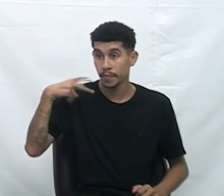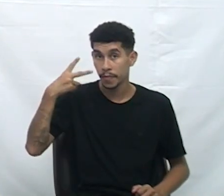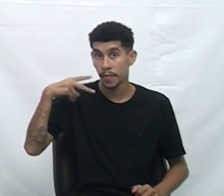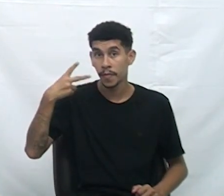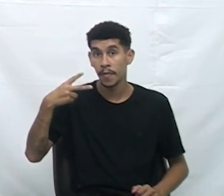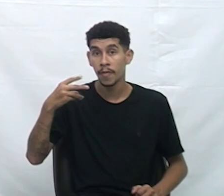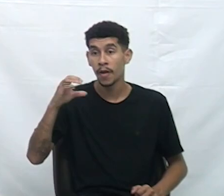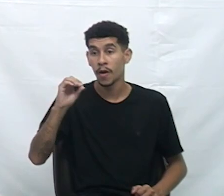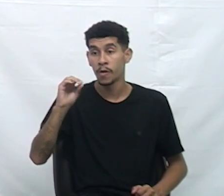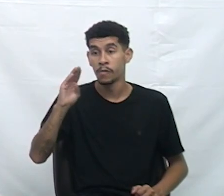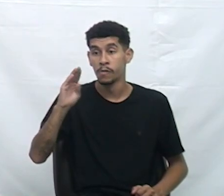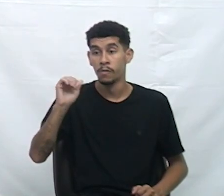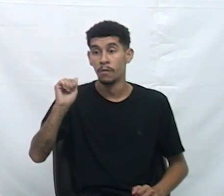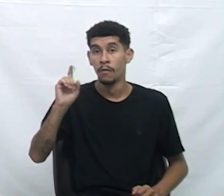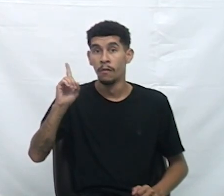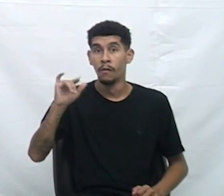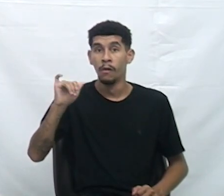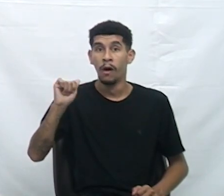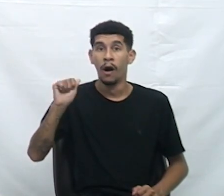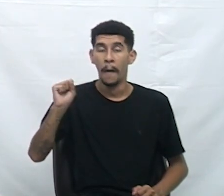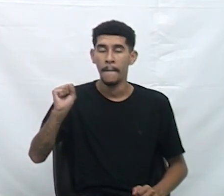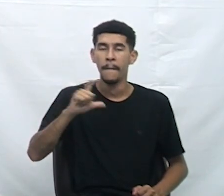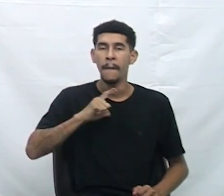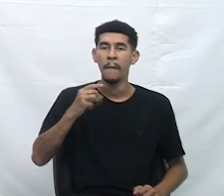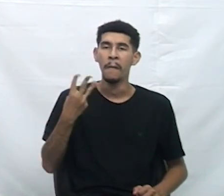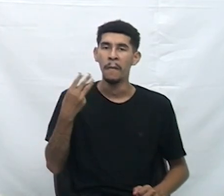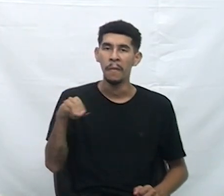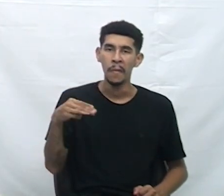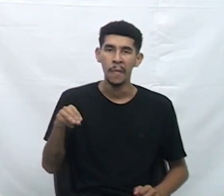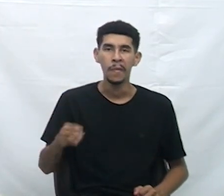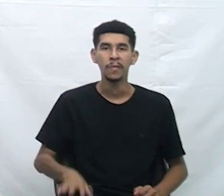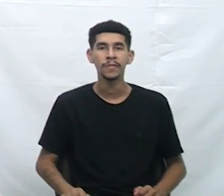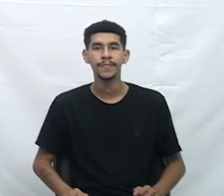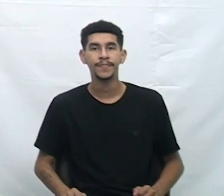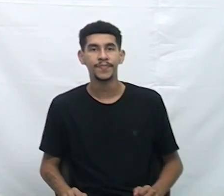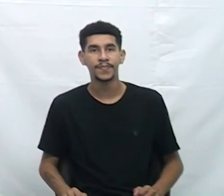Vereador Obadias Menoni da Silva, V. Exª tem 3 minutos e meio.